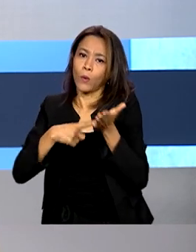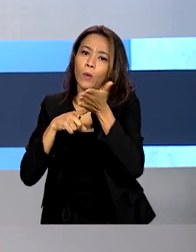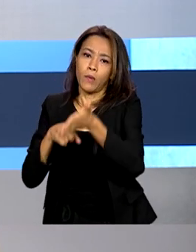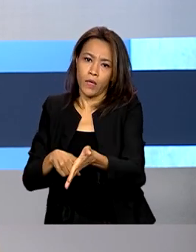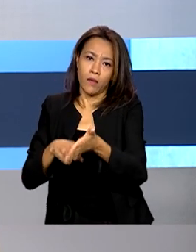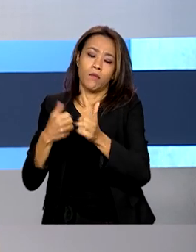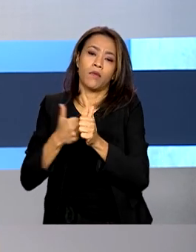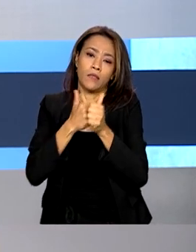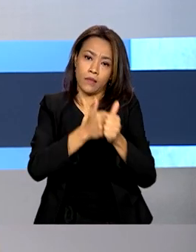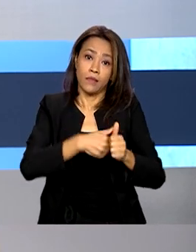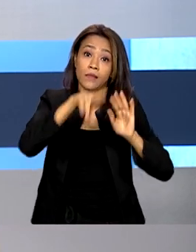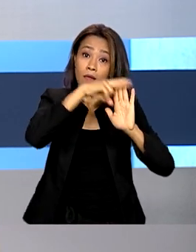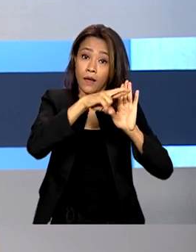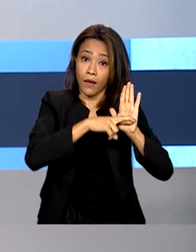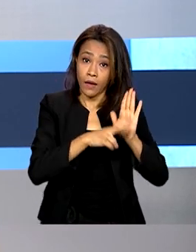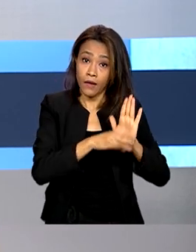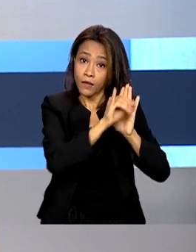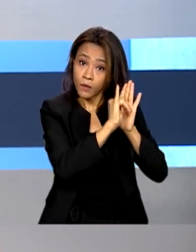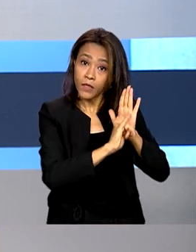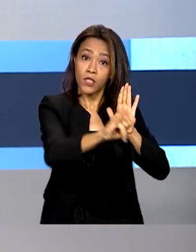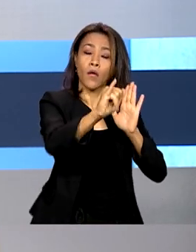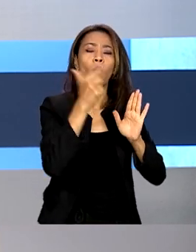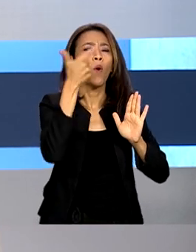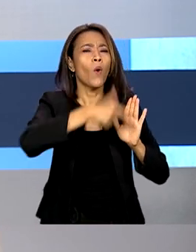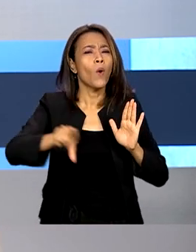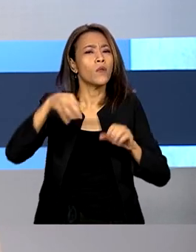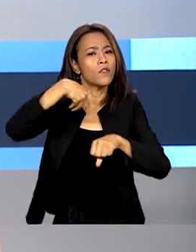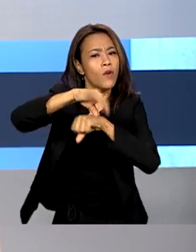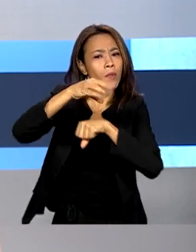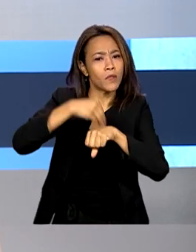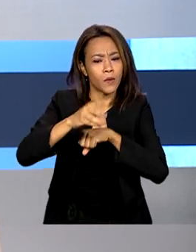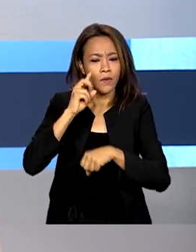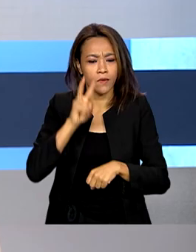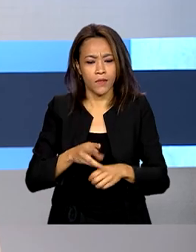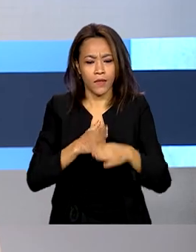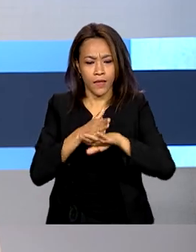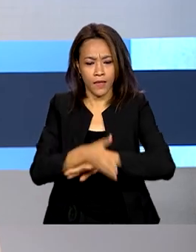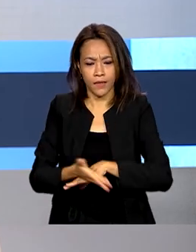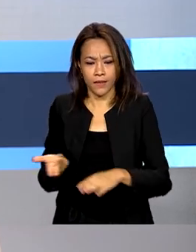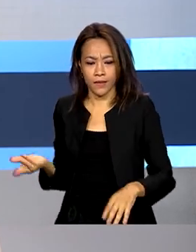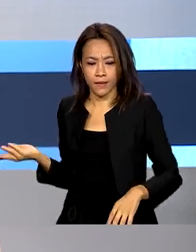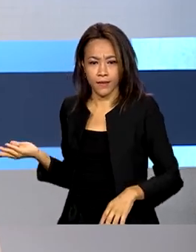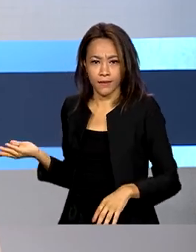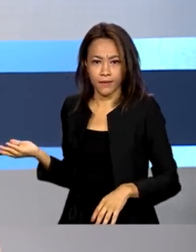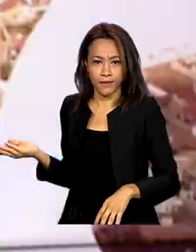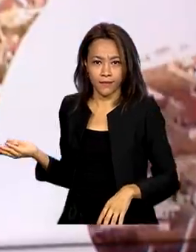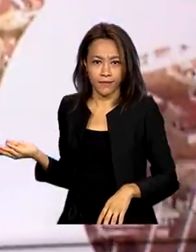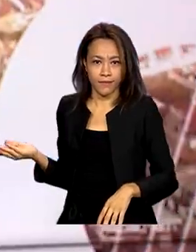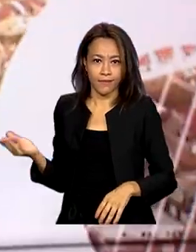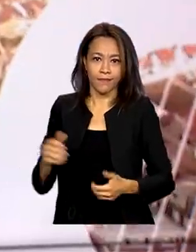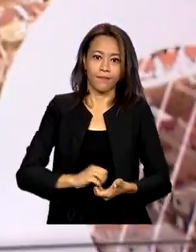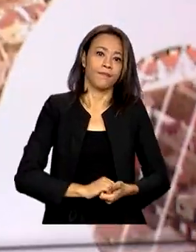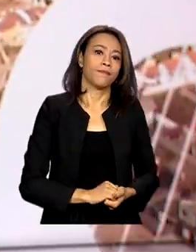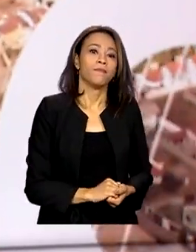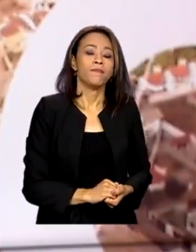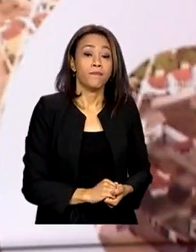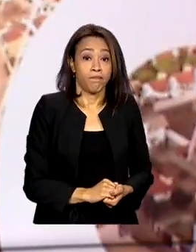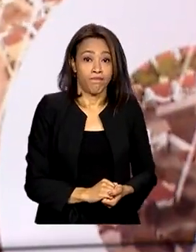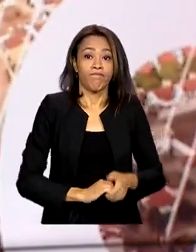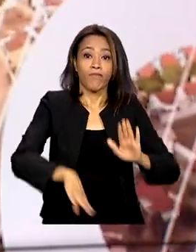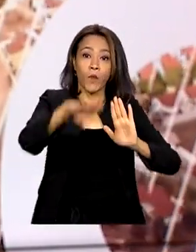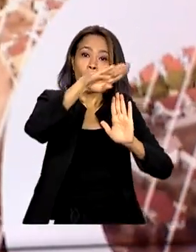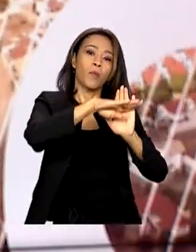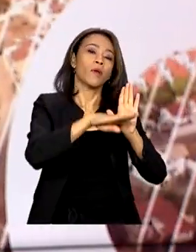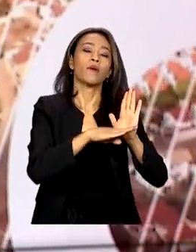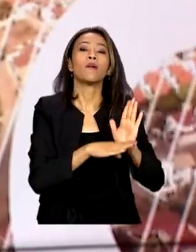previstas em edital. Outras informações no site gov.br barra Inep. Ao programa de